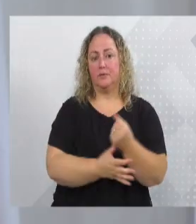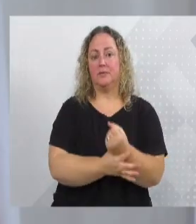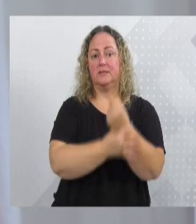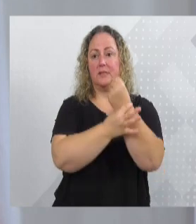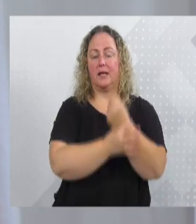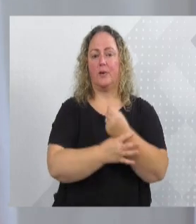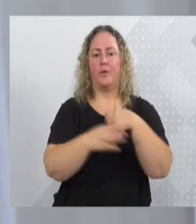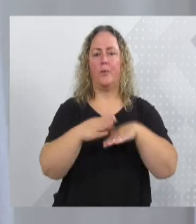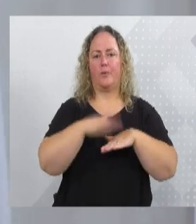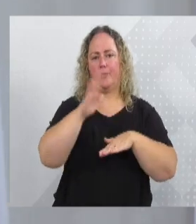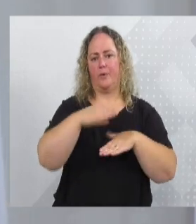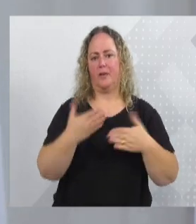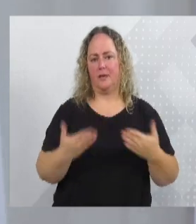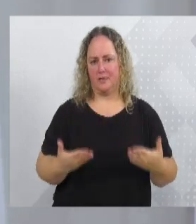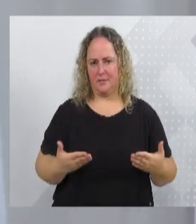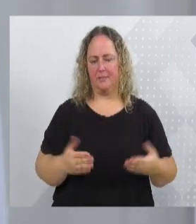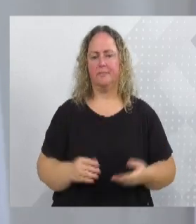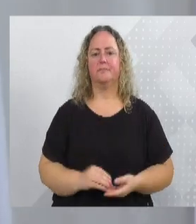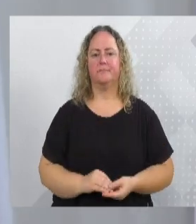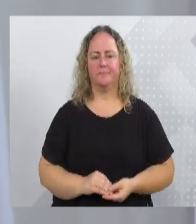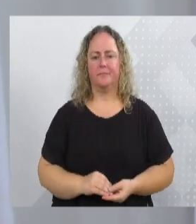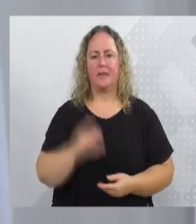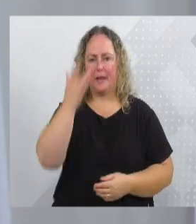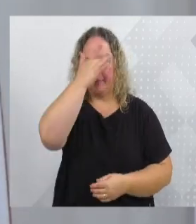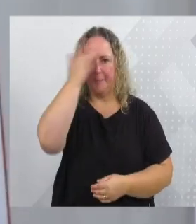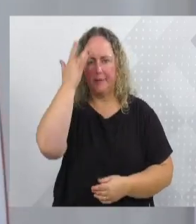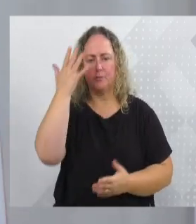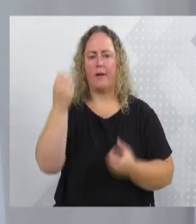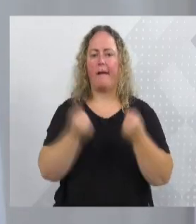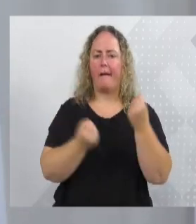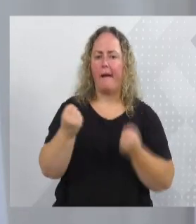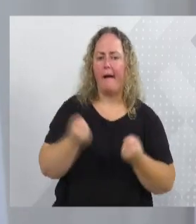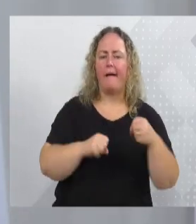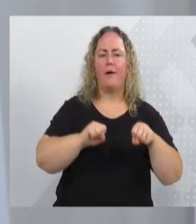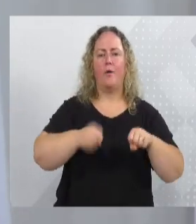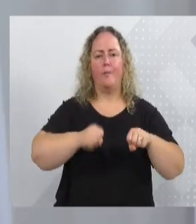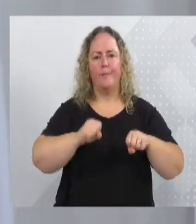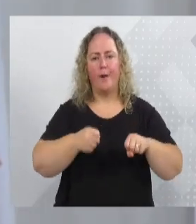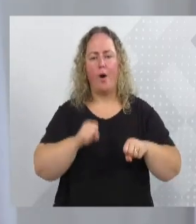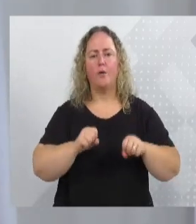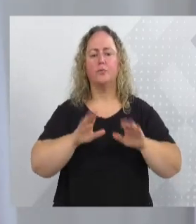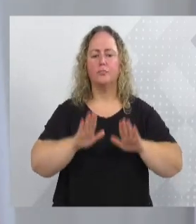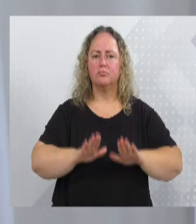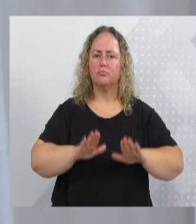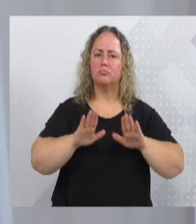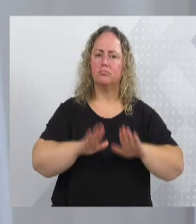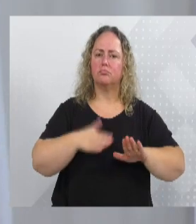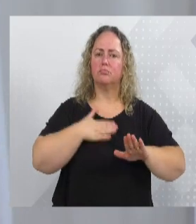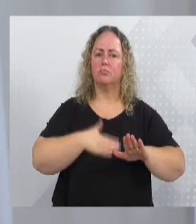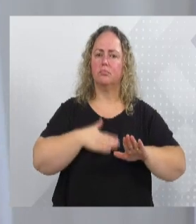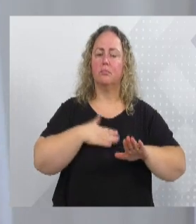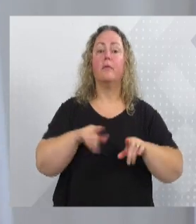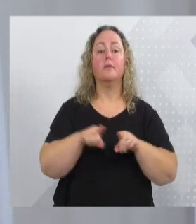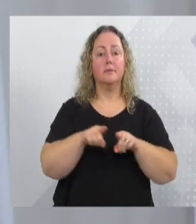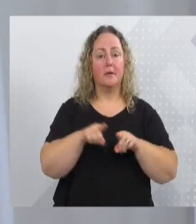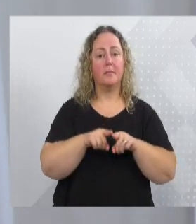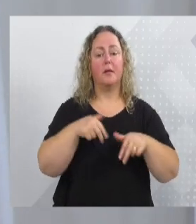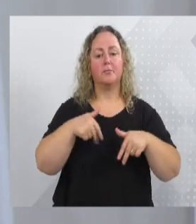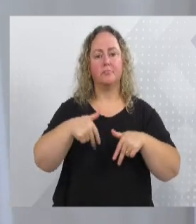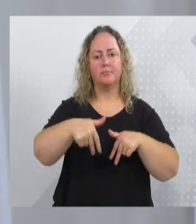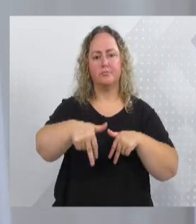àqueles que dirigem seus carros, suas motocicletas, suas bicicletas e aos pedestres.